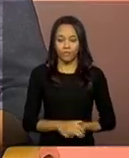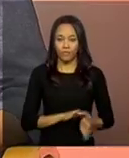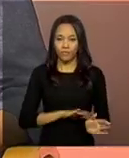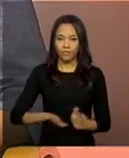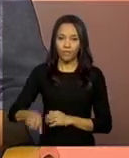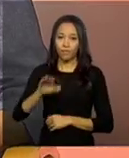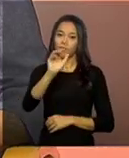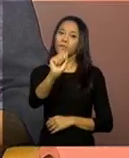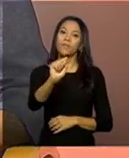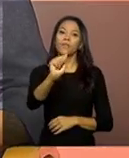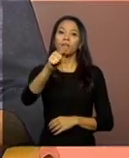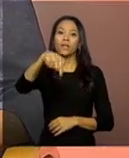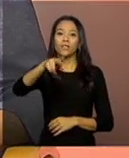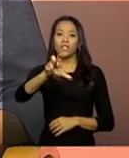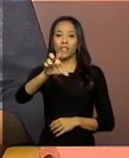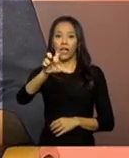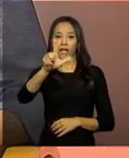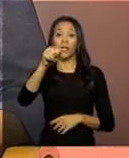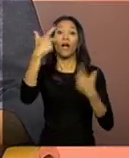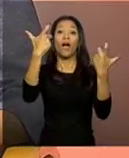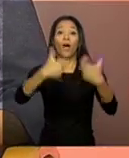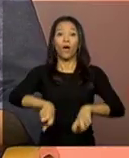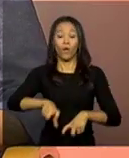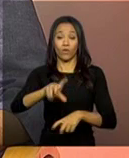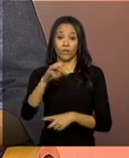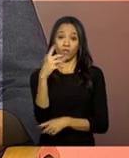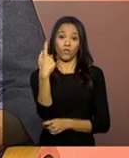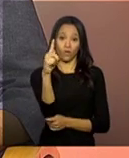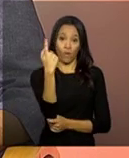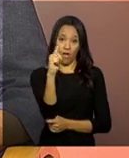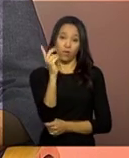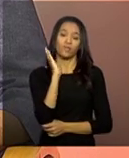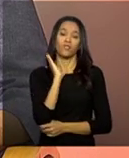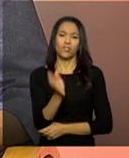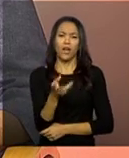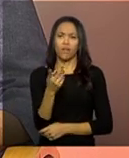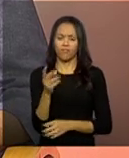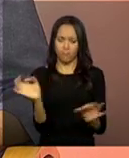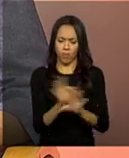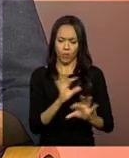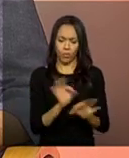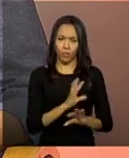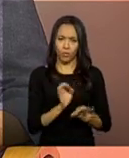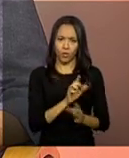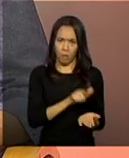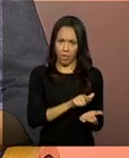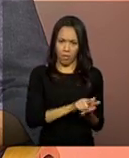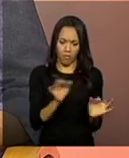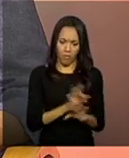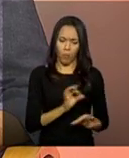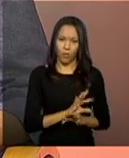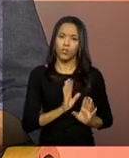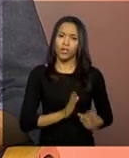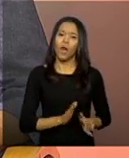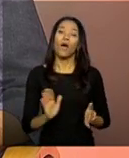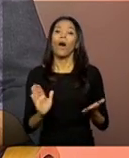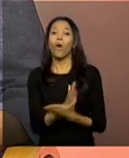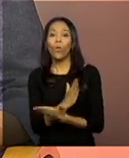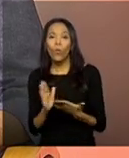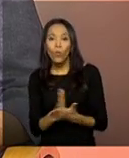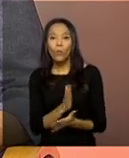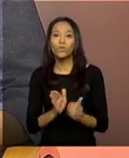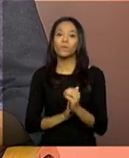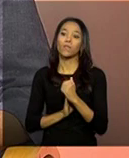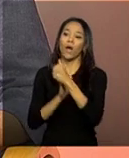Angélica, de Água Fria, Goiás, pergunta, já temos vários prontuários físicos preenchidos, porém, alguns acompanhamentos já foram